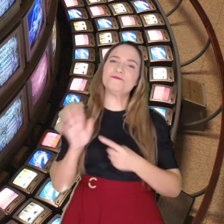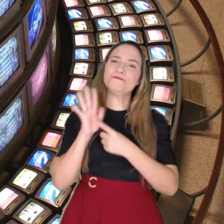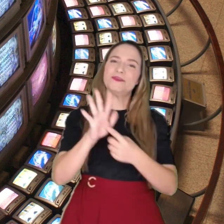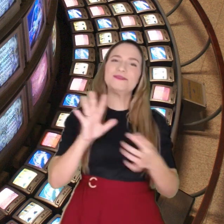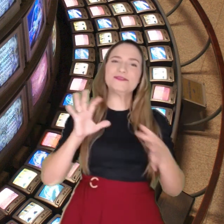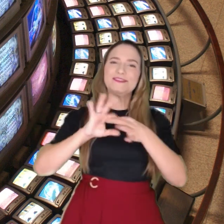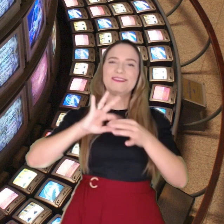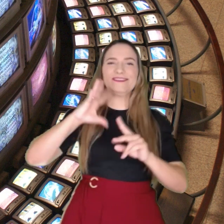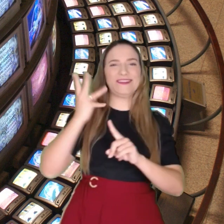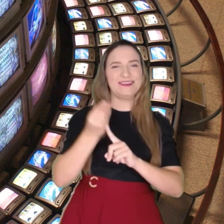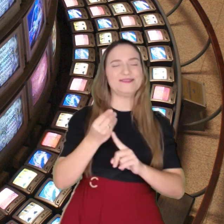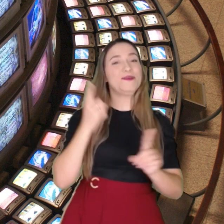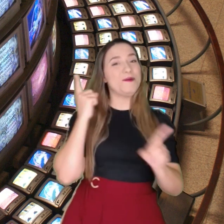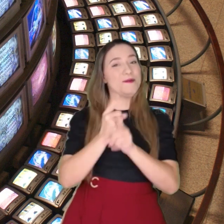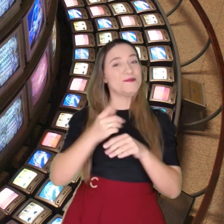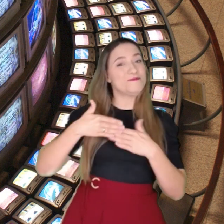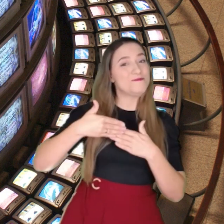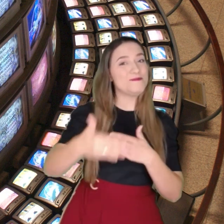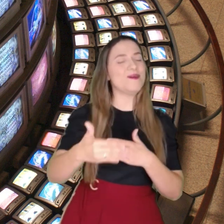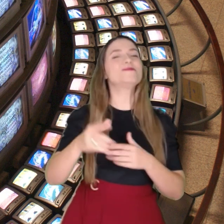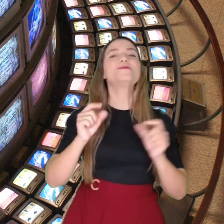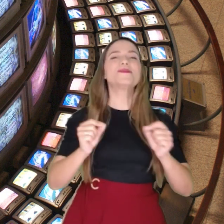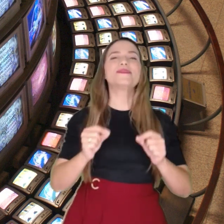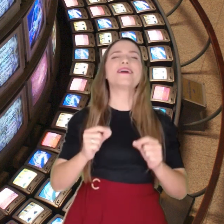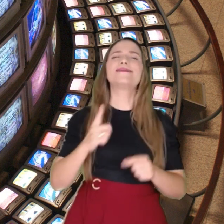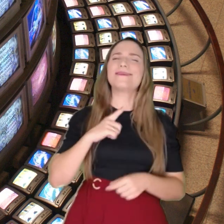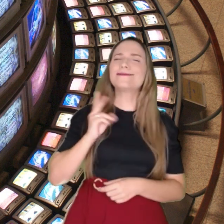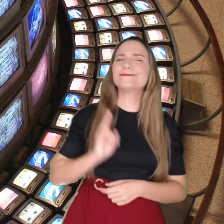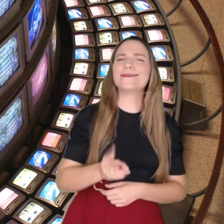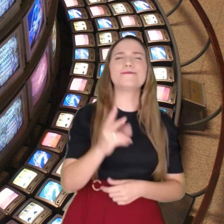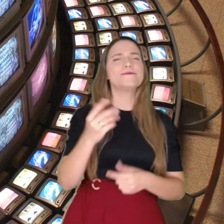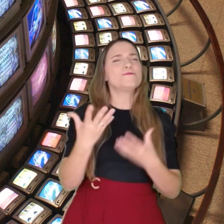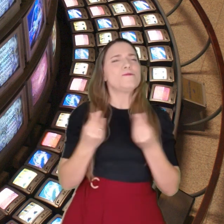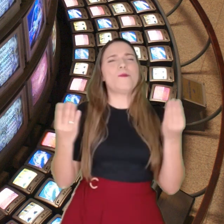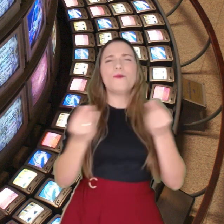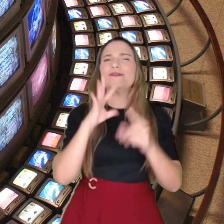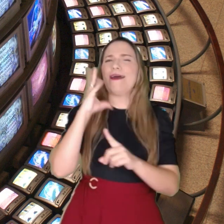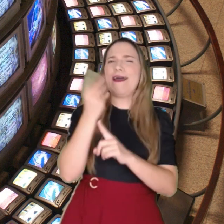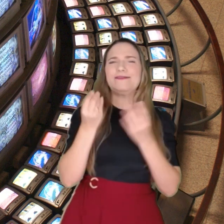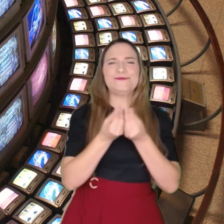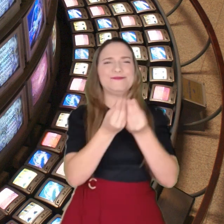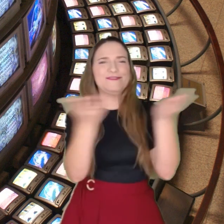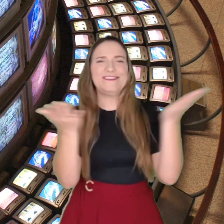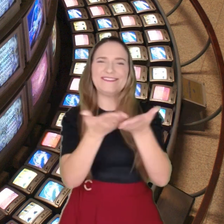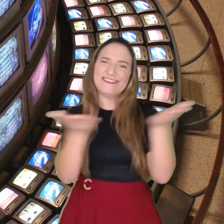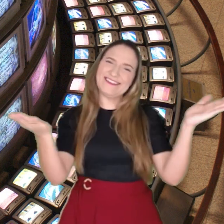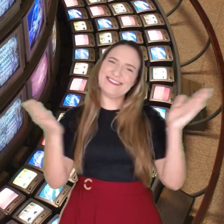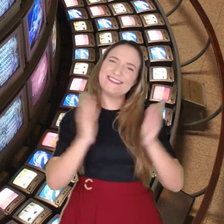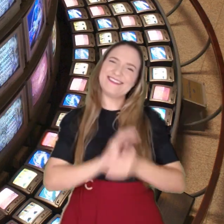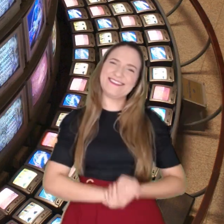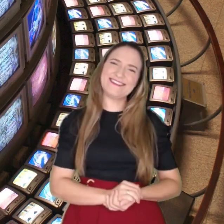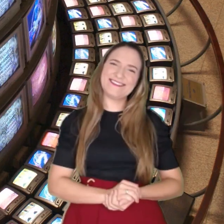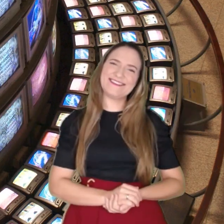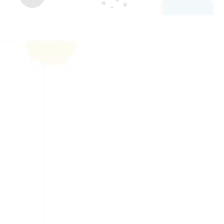foi o Conectarte de hoje. Até o nosso próximo programa, sempre com muita arte para vocês.